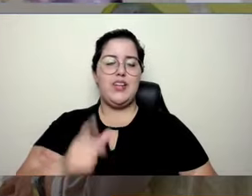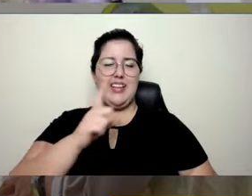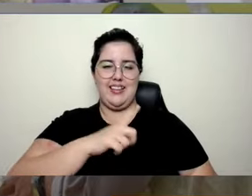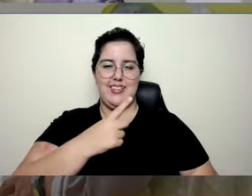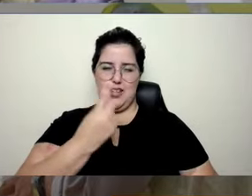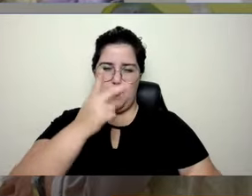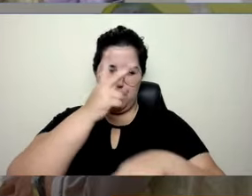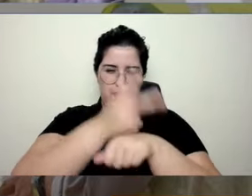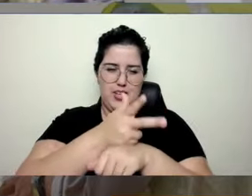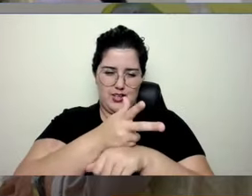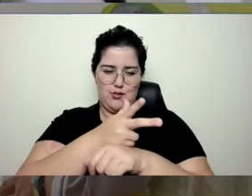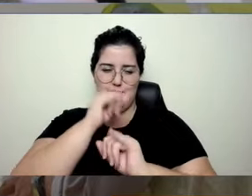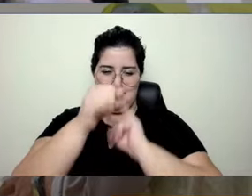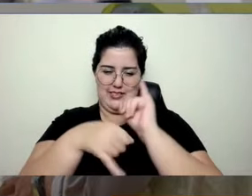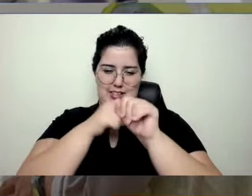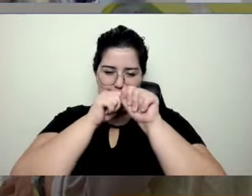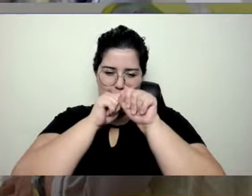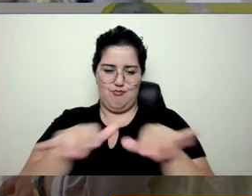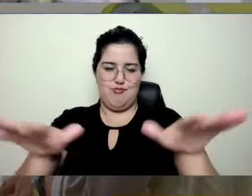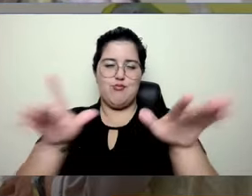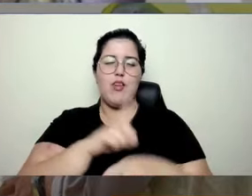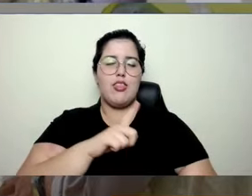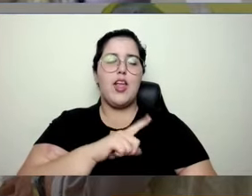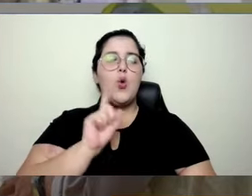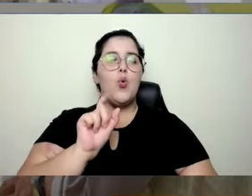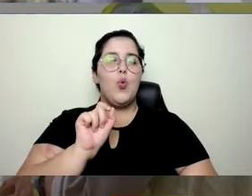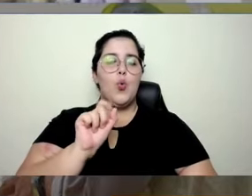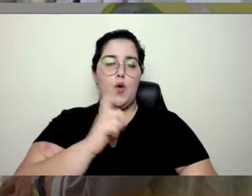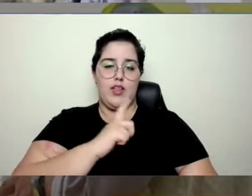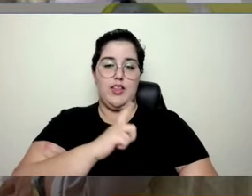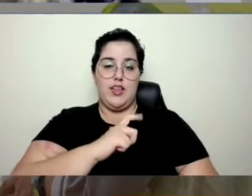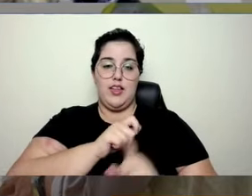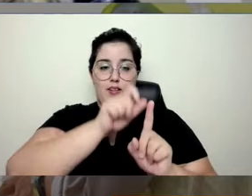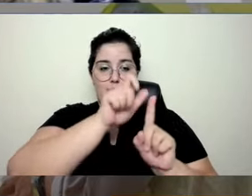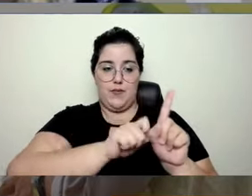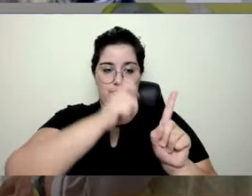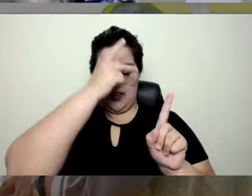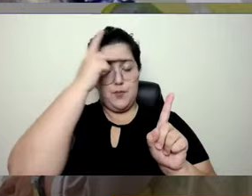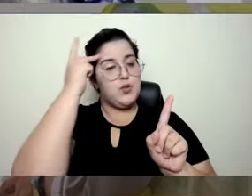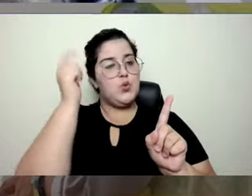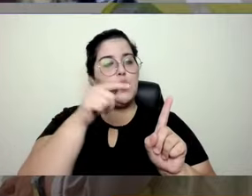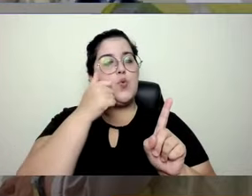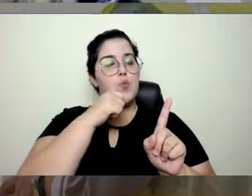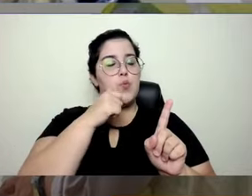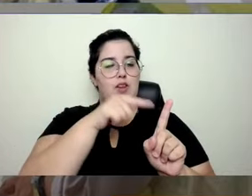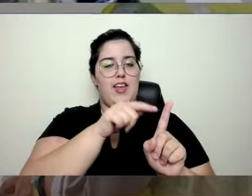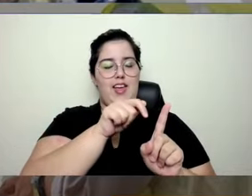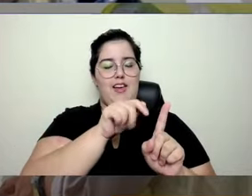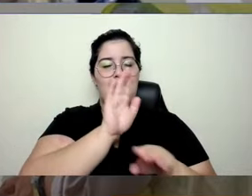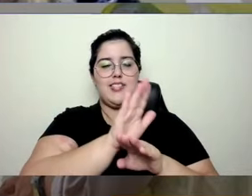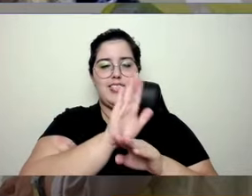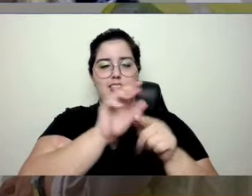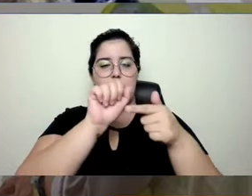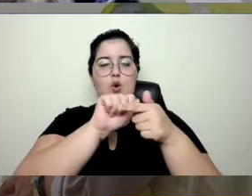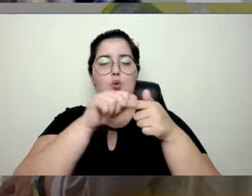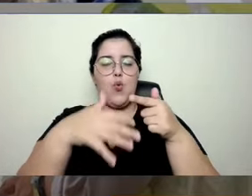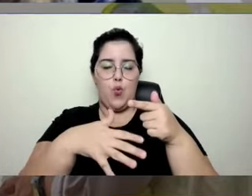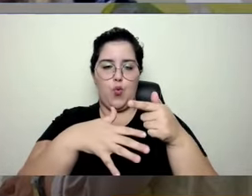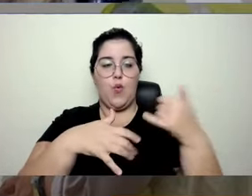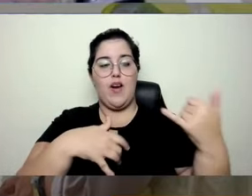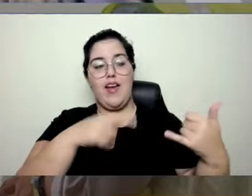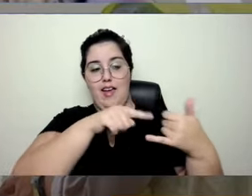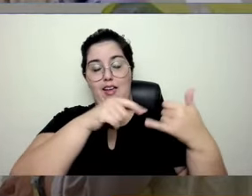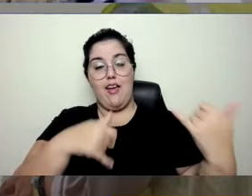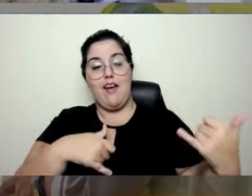Anderson, rolando na internet da assistente pessoal do Google ligando para um salão de cabeleireiro